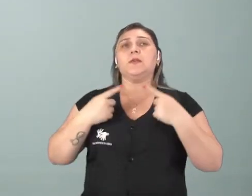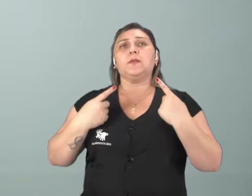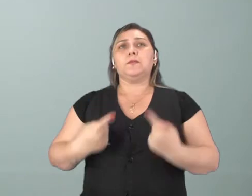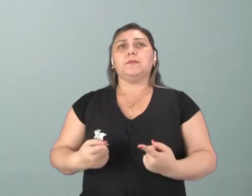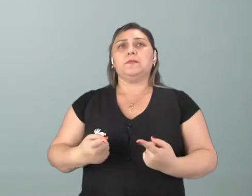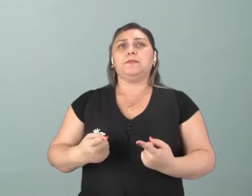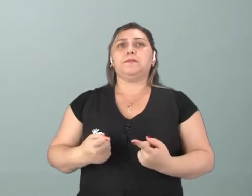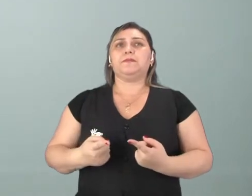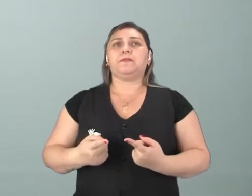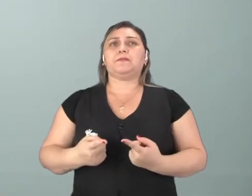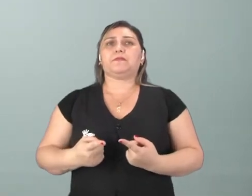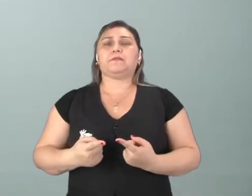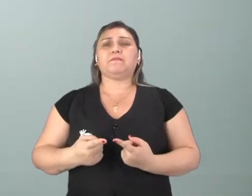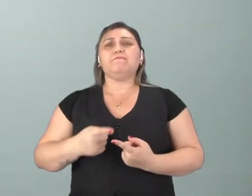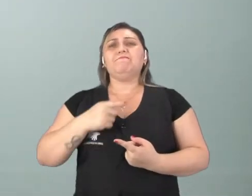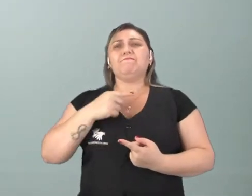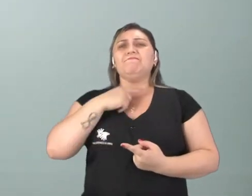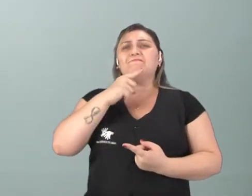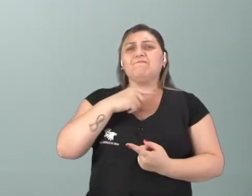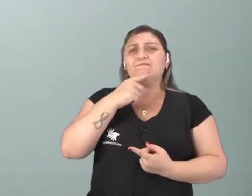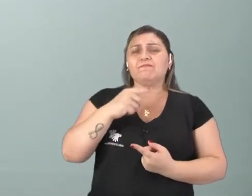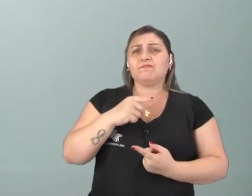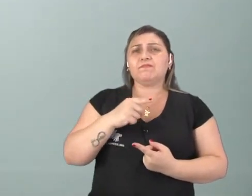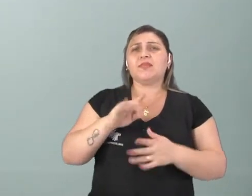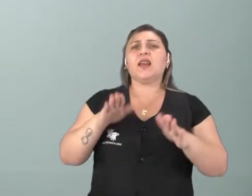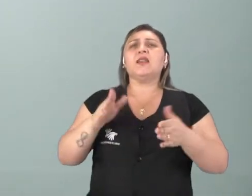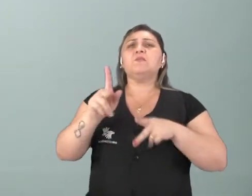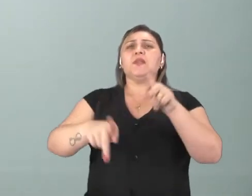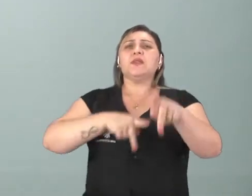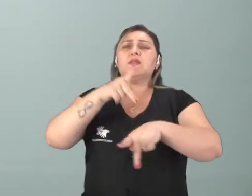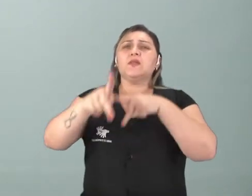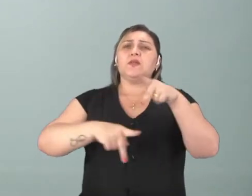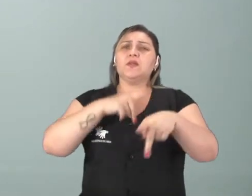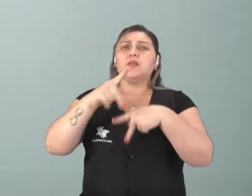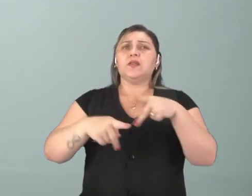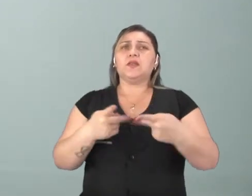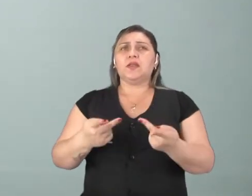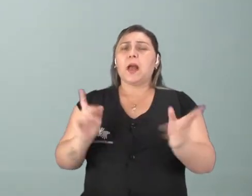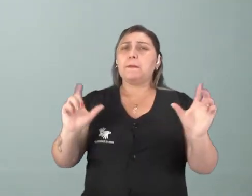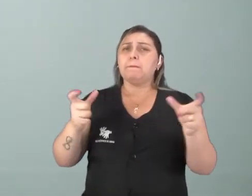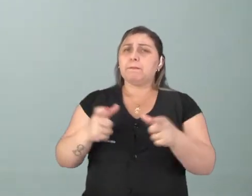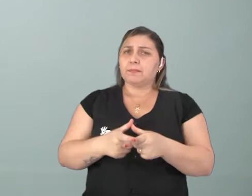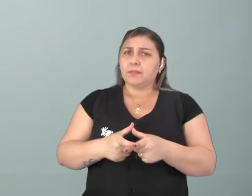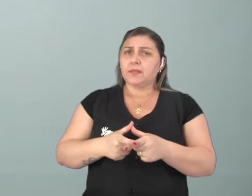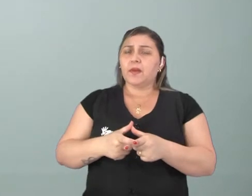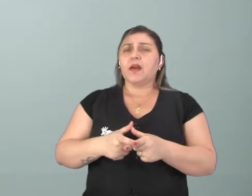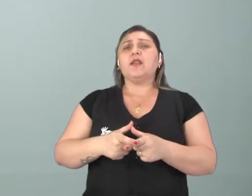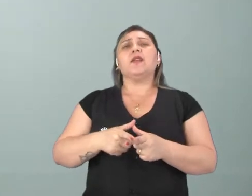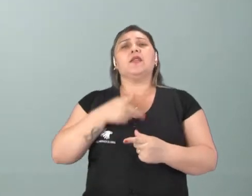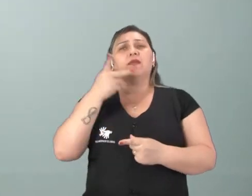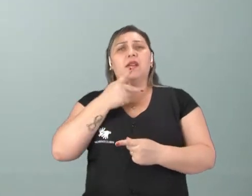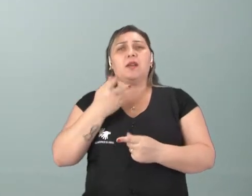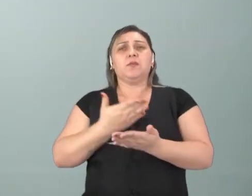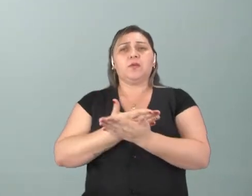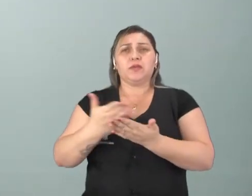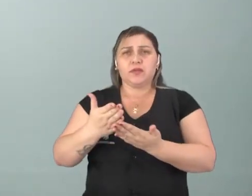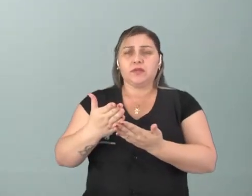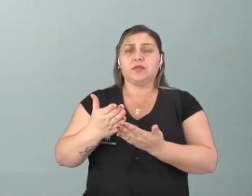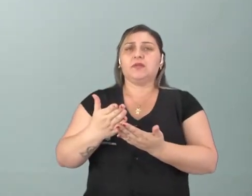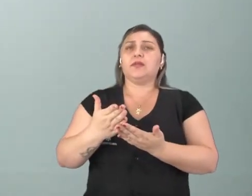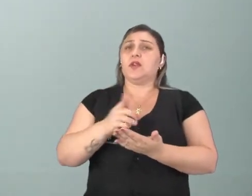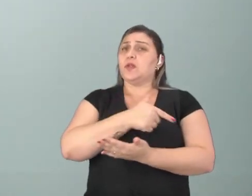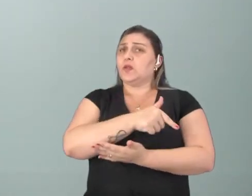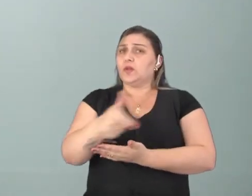fica um questionamento. E aquelas populações que são tidas como minorias, que a gente falou agora há pouco, que elas